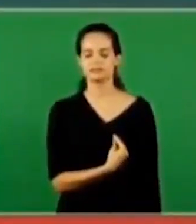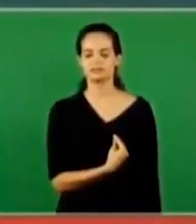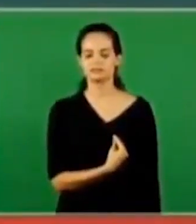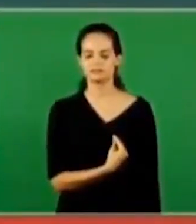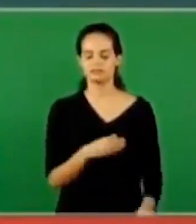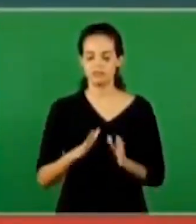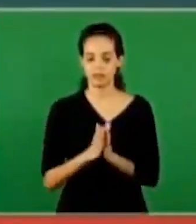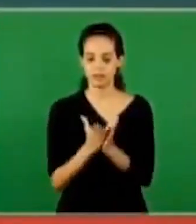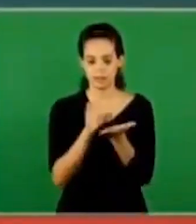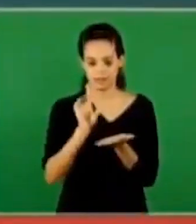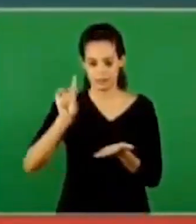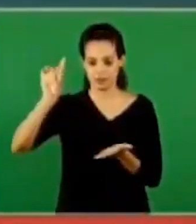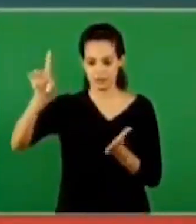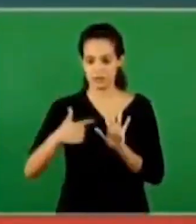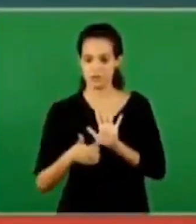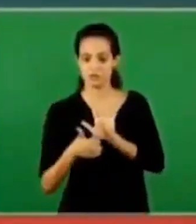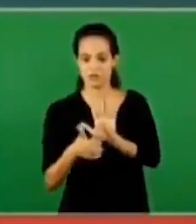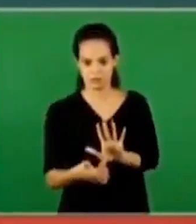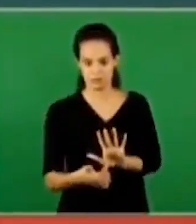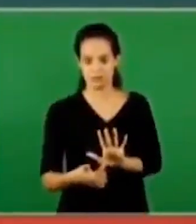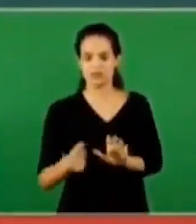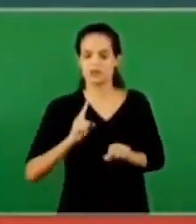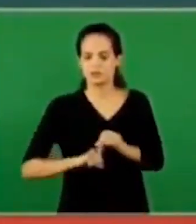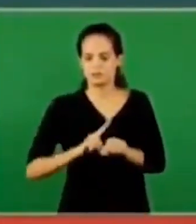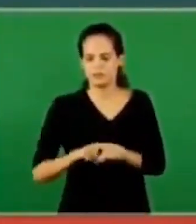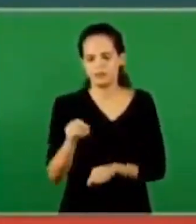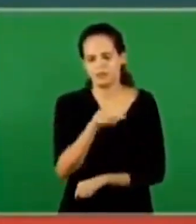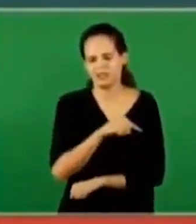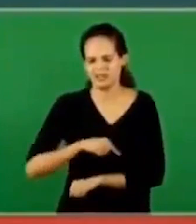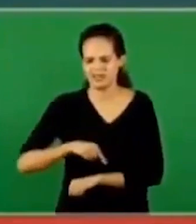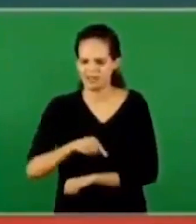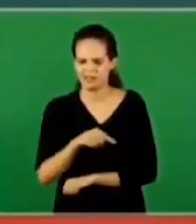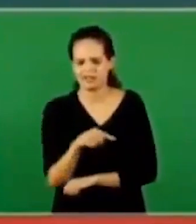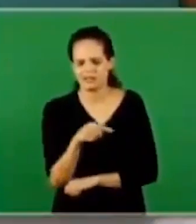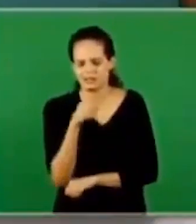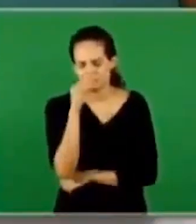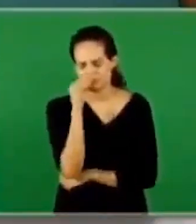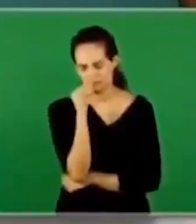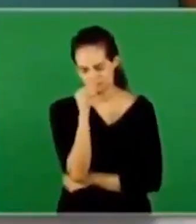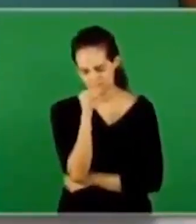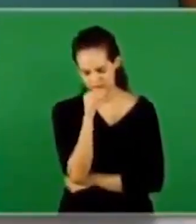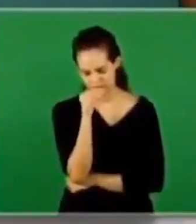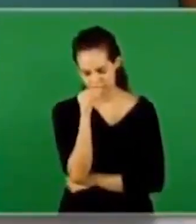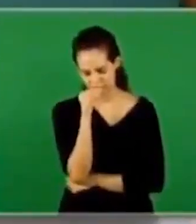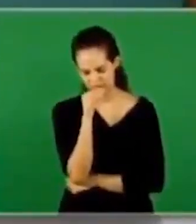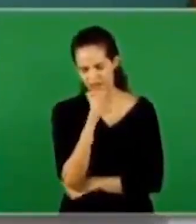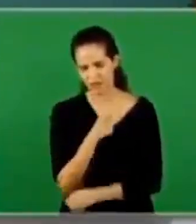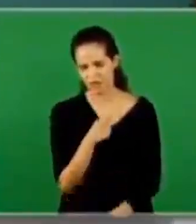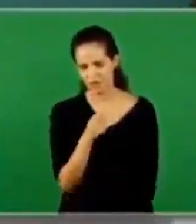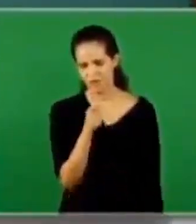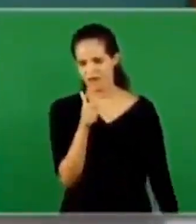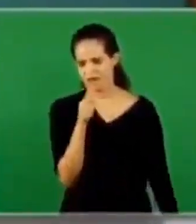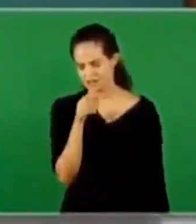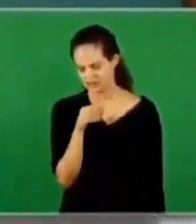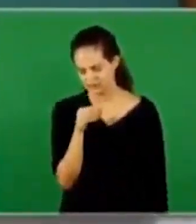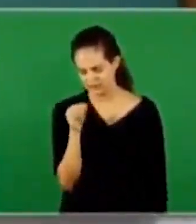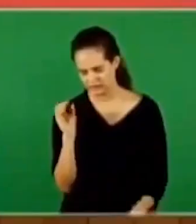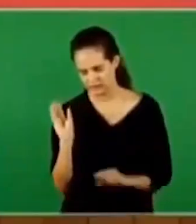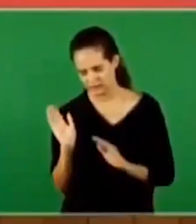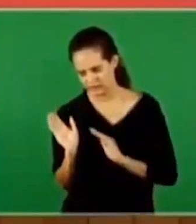E a palavra diz que na hora que não temos forças, na hora que estamos fracos,